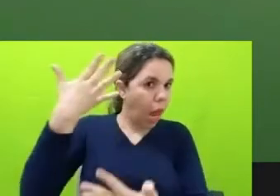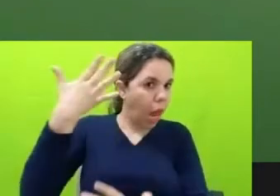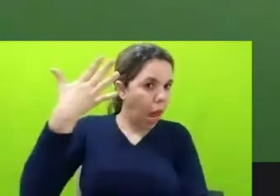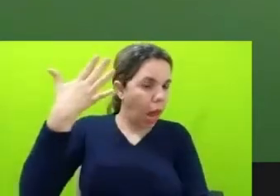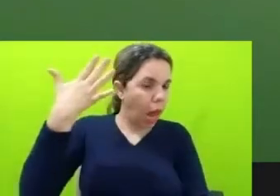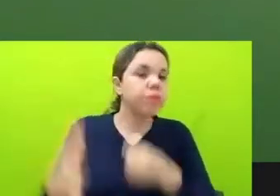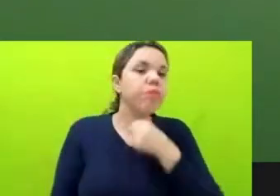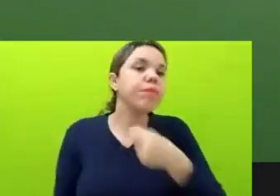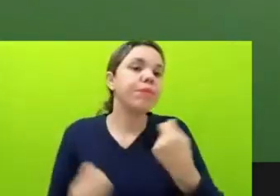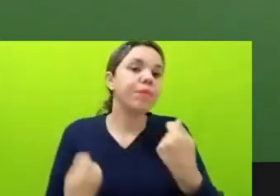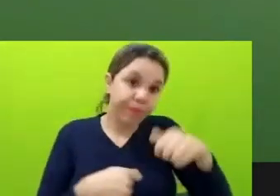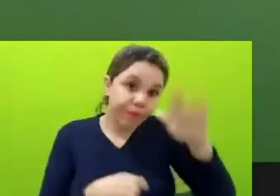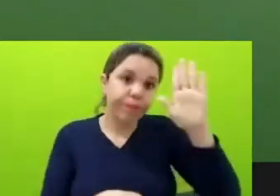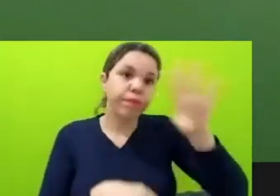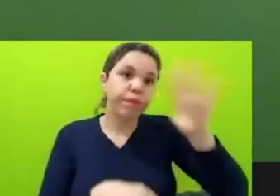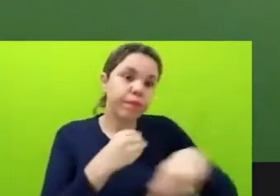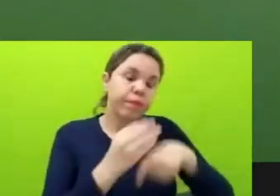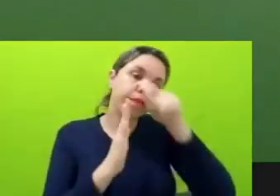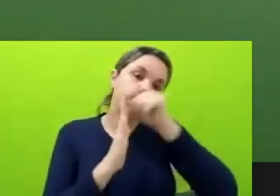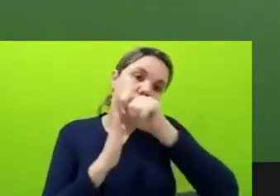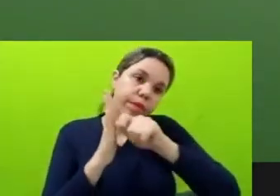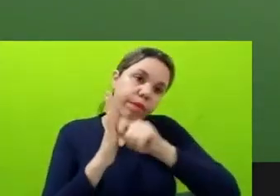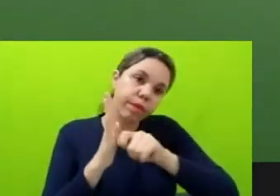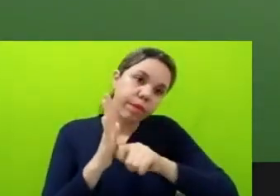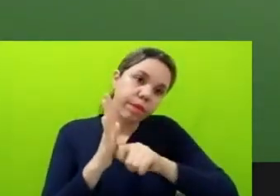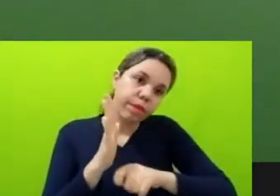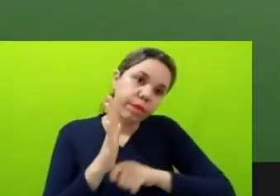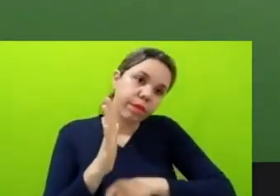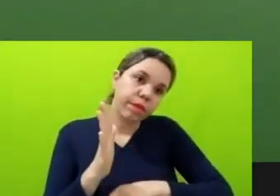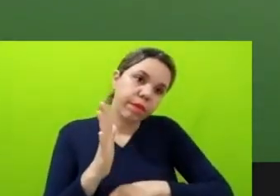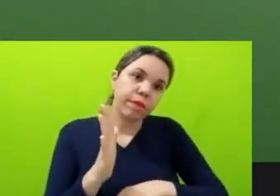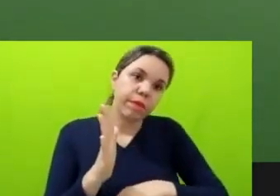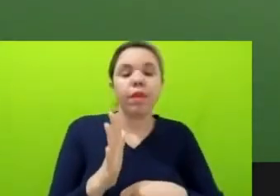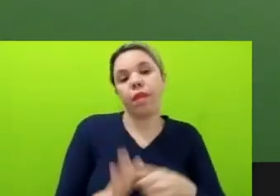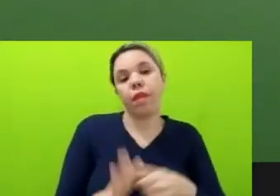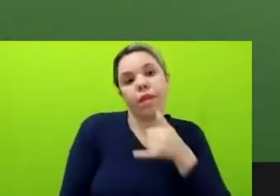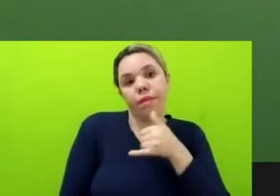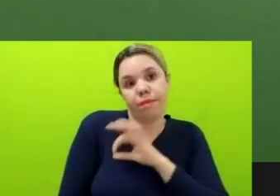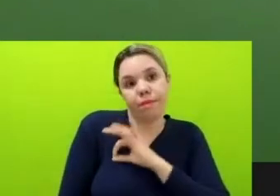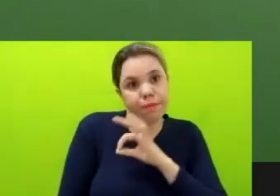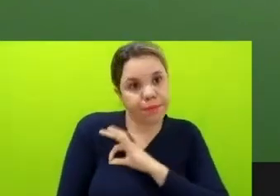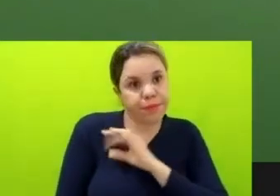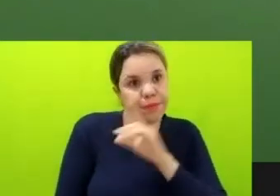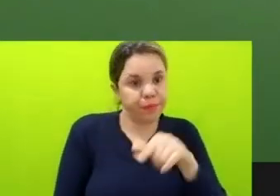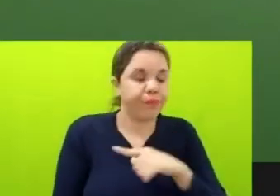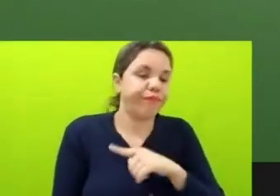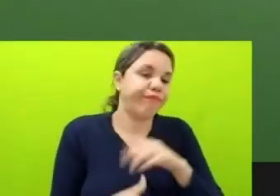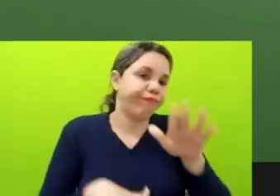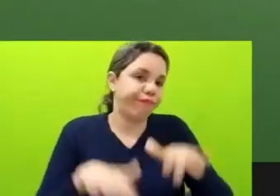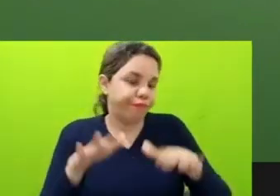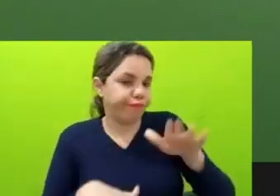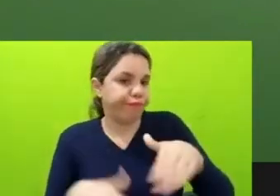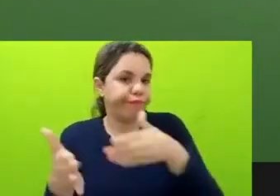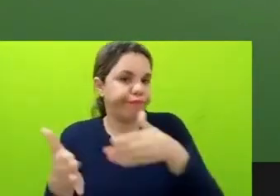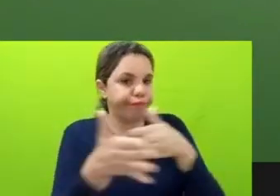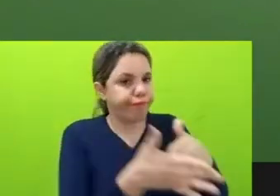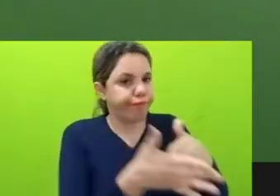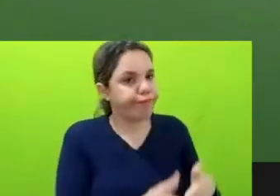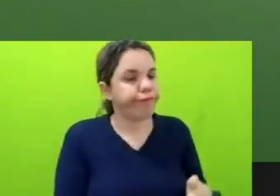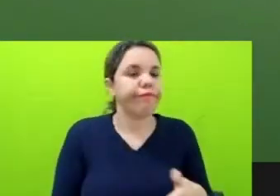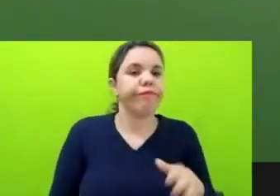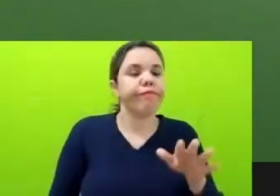dados, inclusive, né, infelizmente a polícia tem esse tipo de condução quando a informação